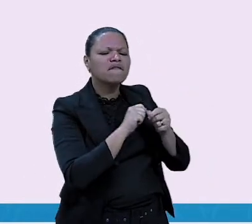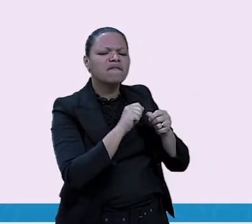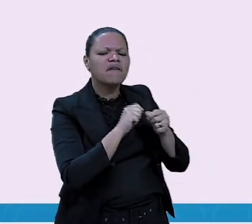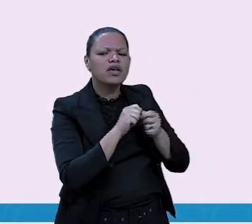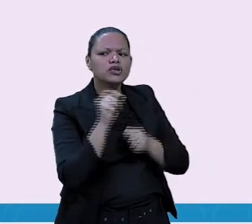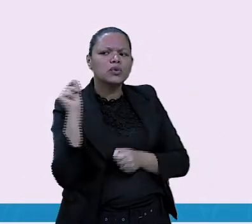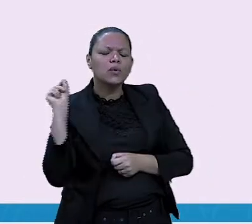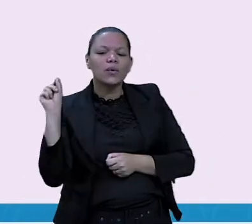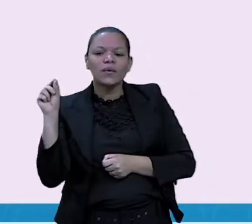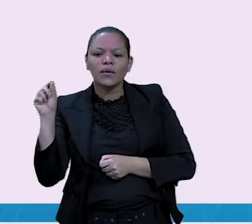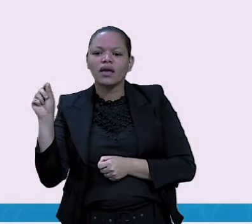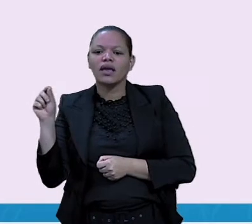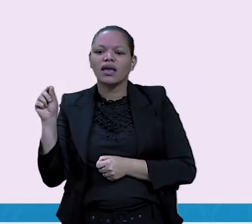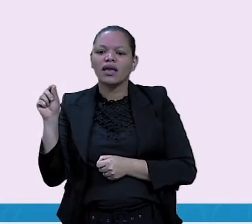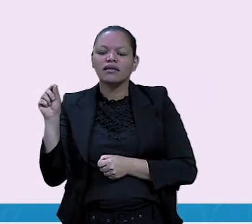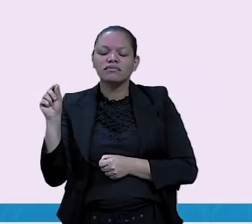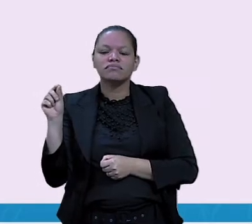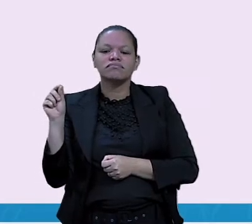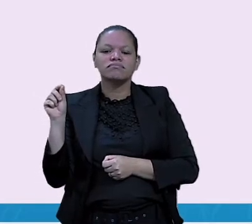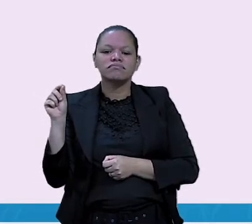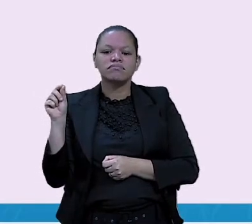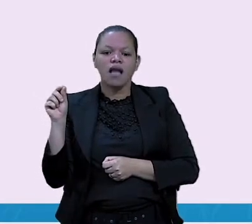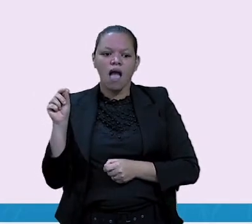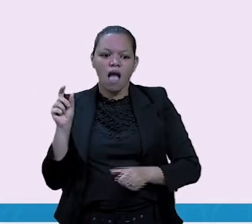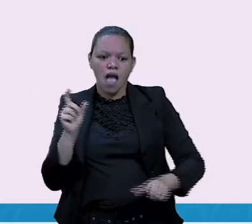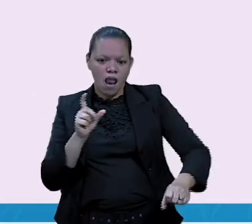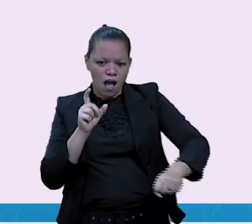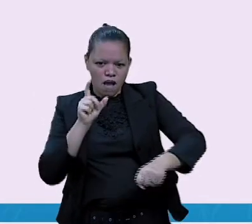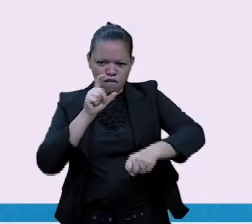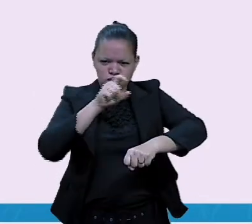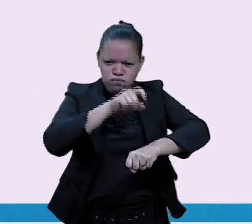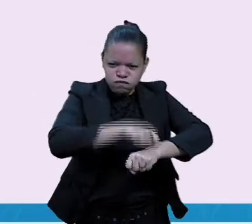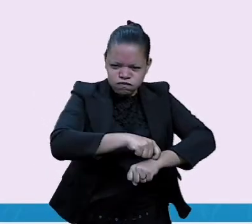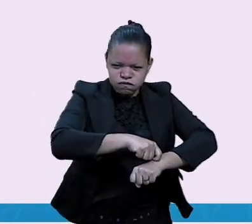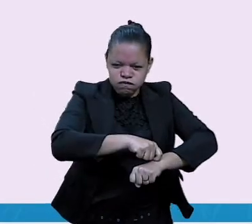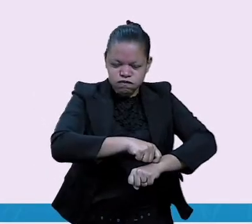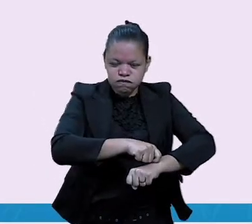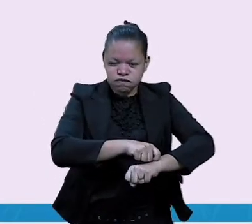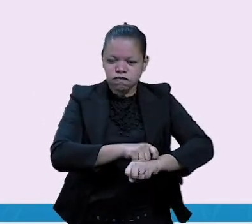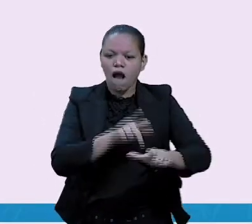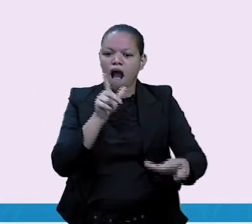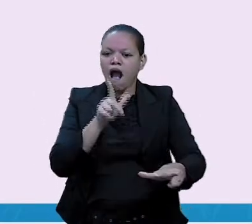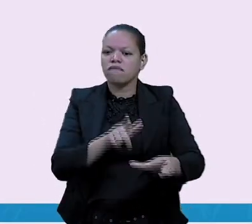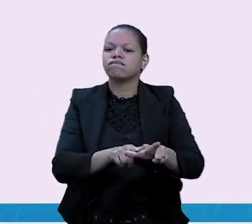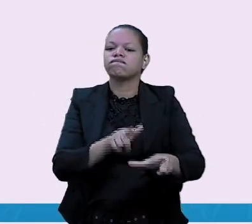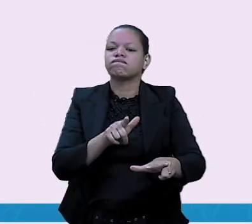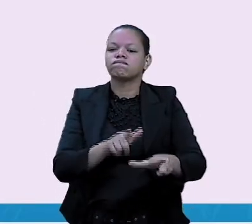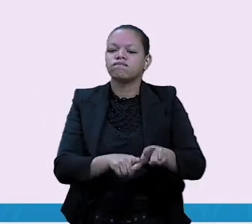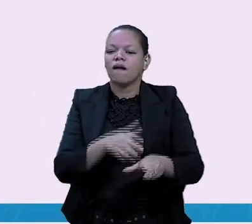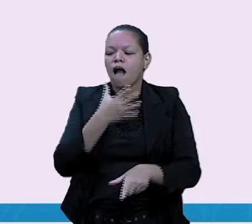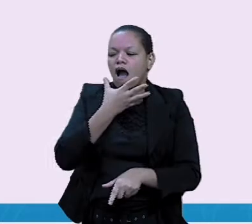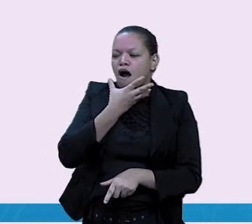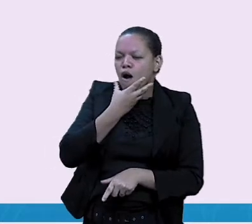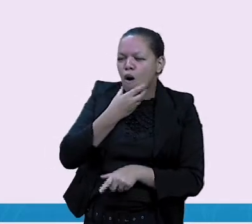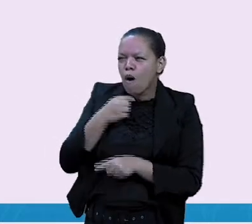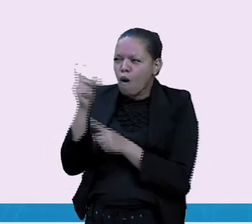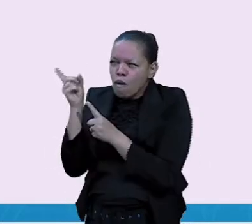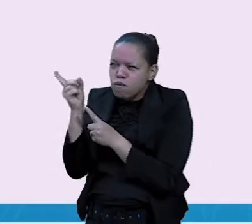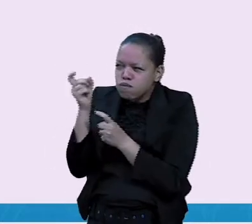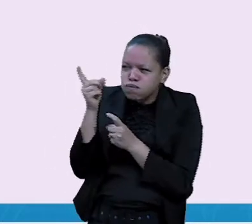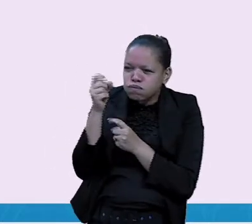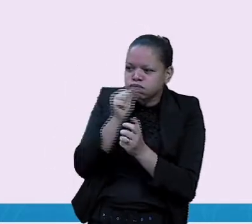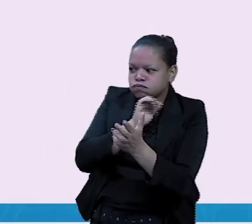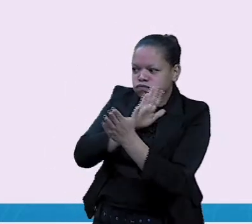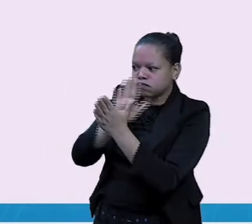mordeu o calcanhar do caçador de pássaro. Ele sentindo a dor, foi embora. E